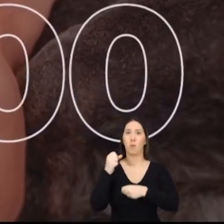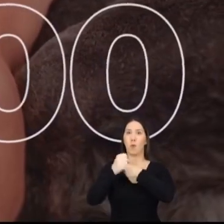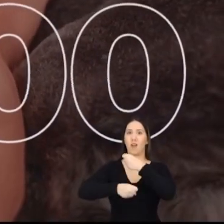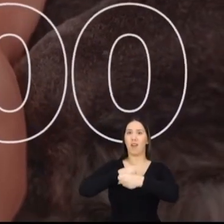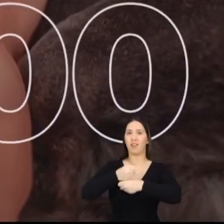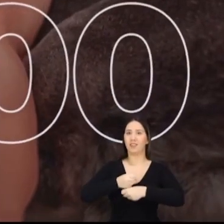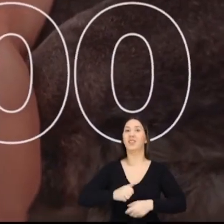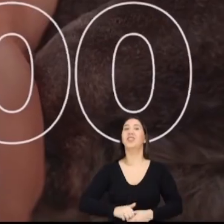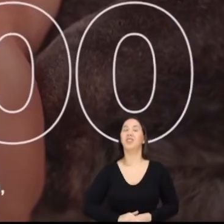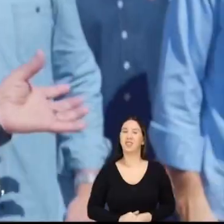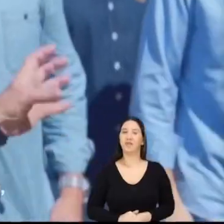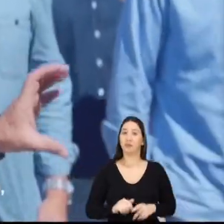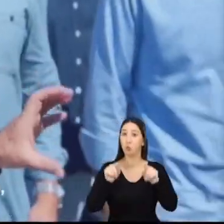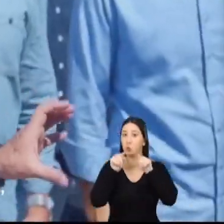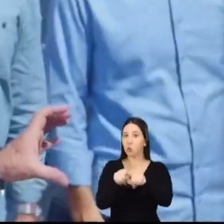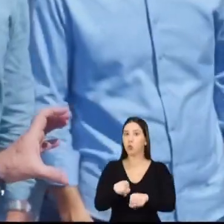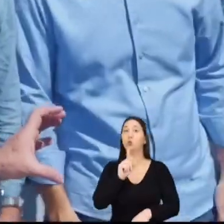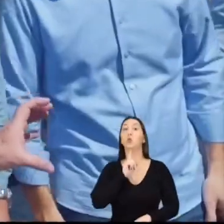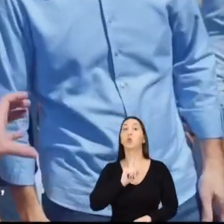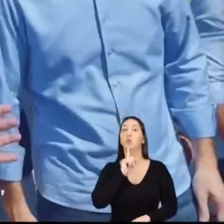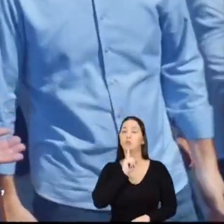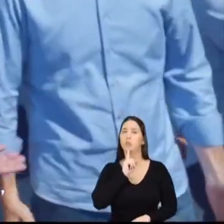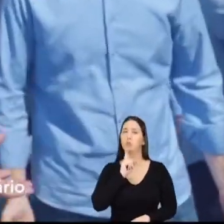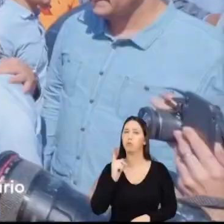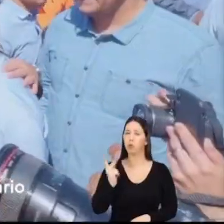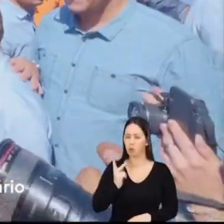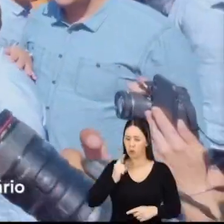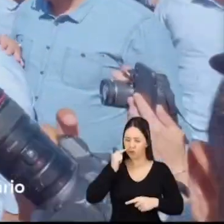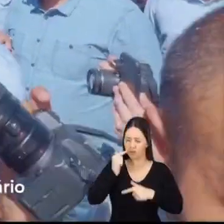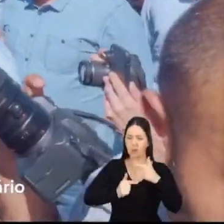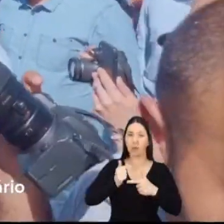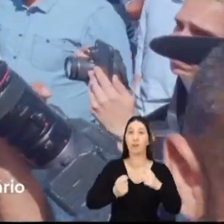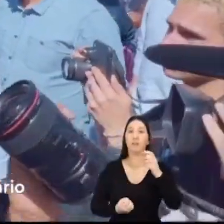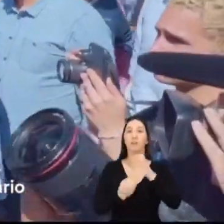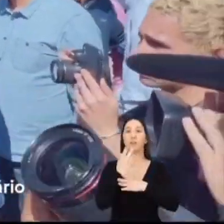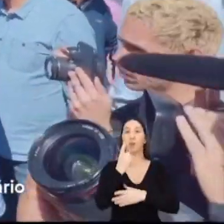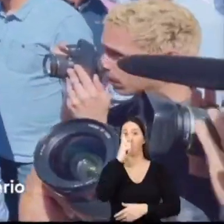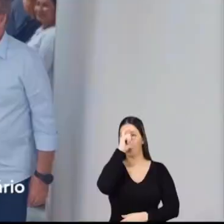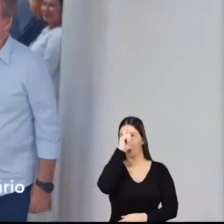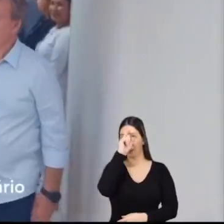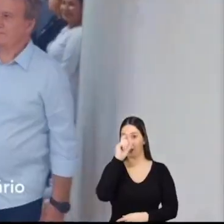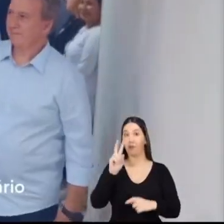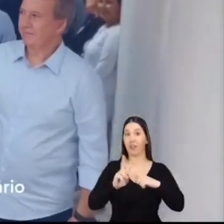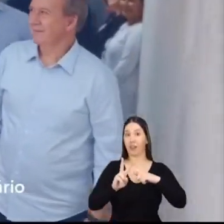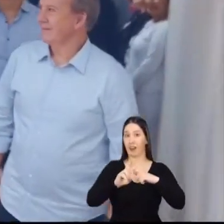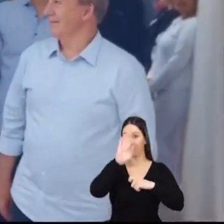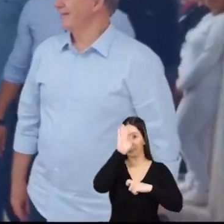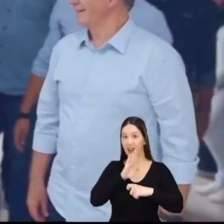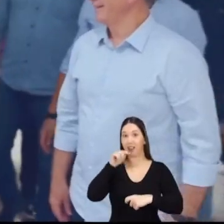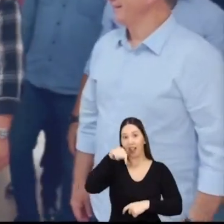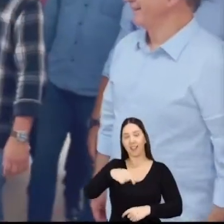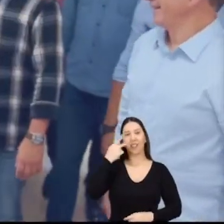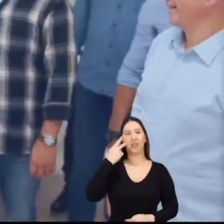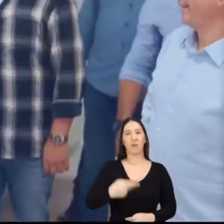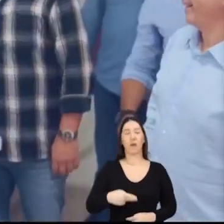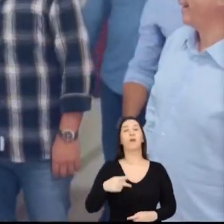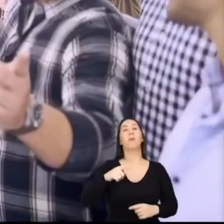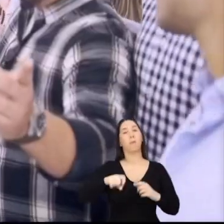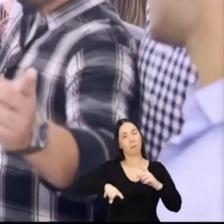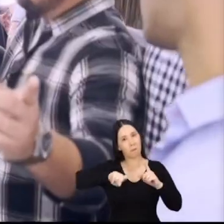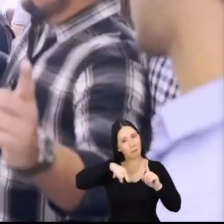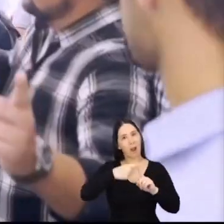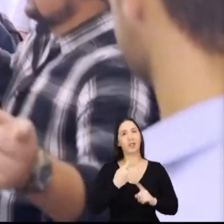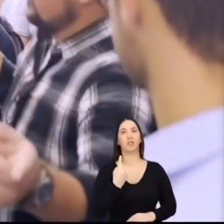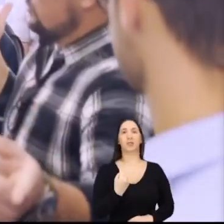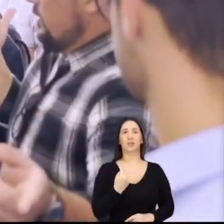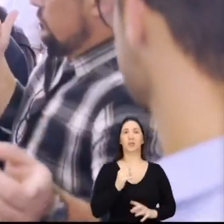procedimentos por ano. Junto com o governador Rodrigo Garcia, vamos construir mais um hospital veterinário aqui em São Paulo para